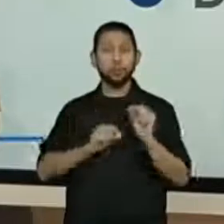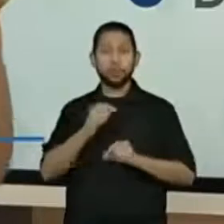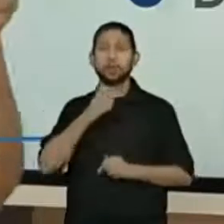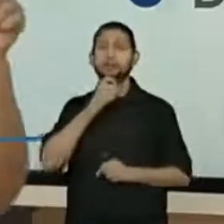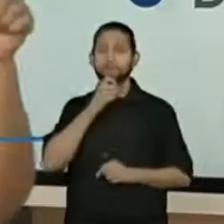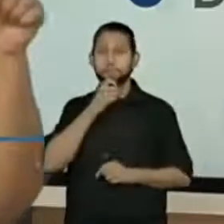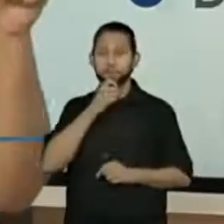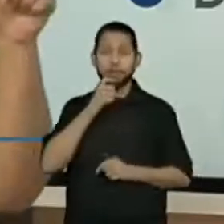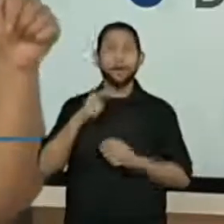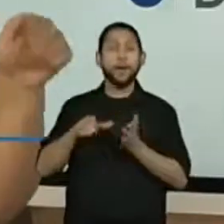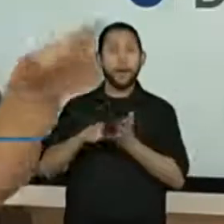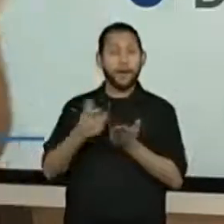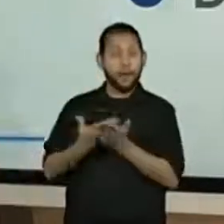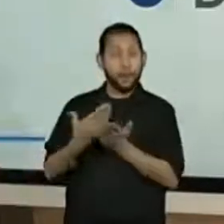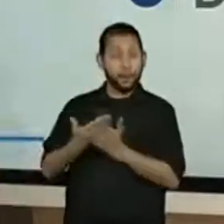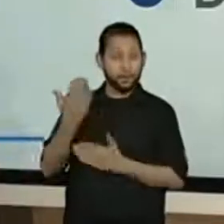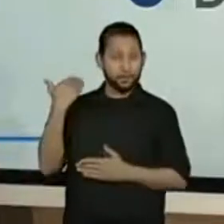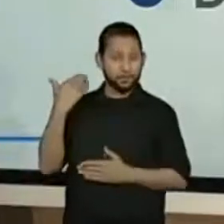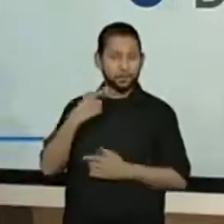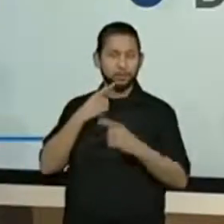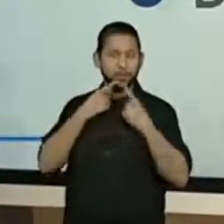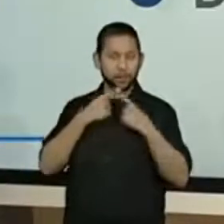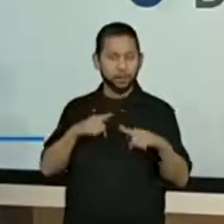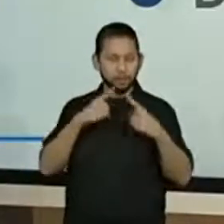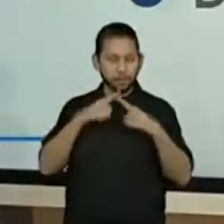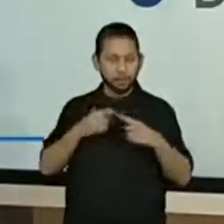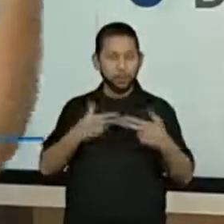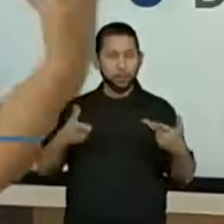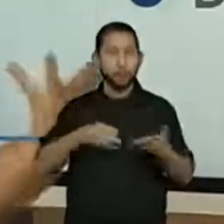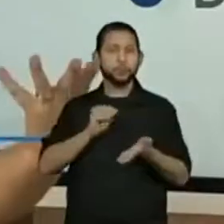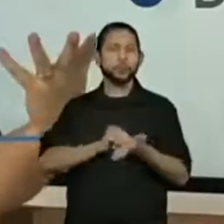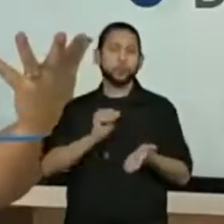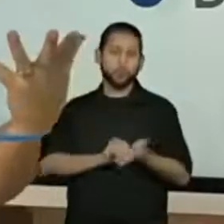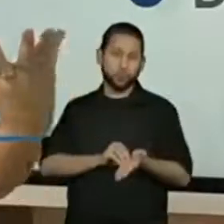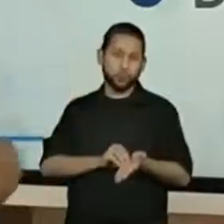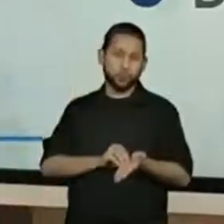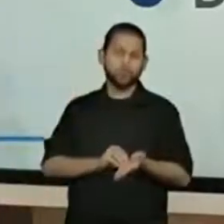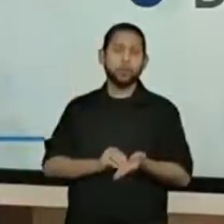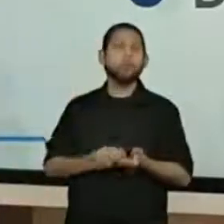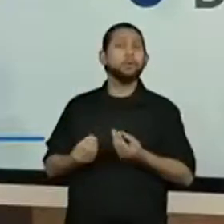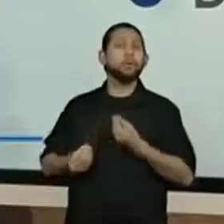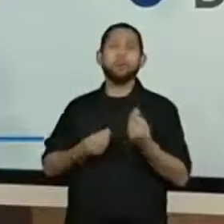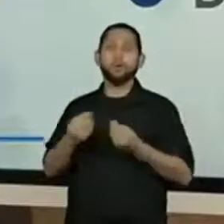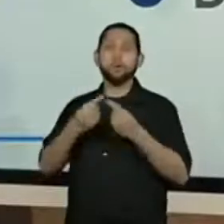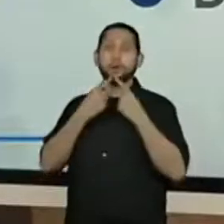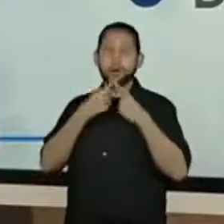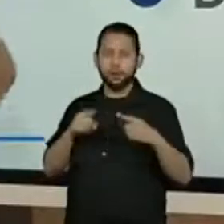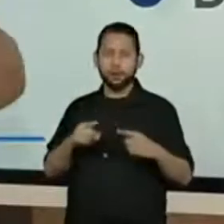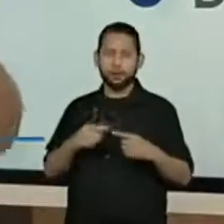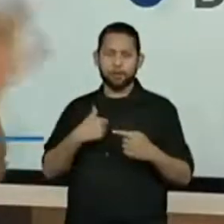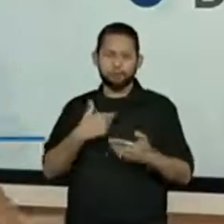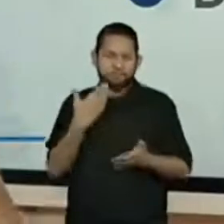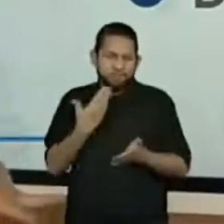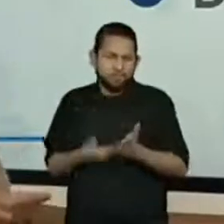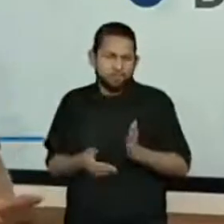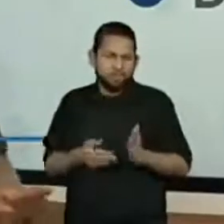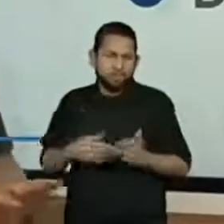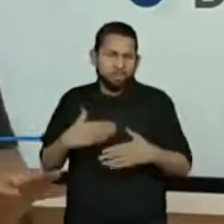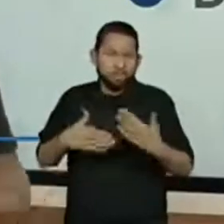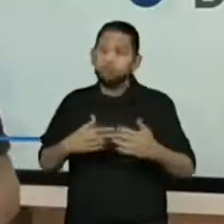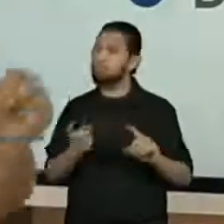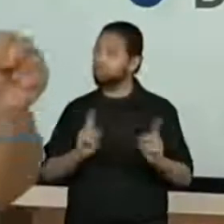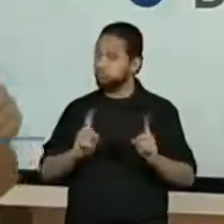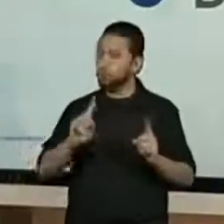continuar nossa aula sobre a reclamação, sobre a razão em reclamar. Isso não vai ficar perdido, nós teremos a